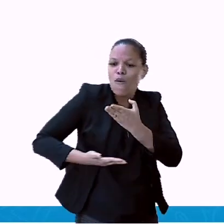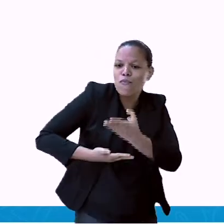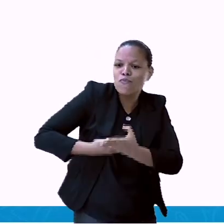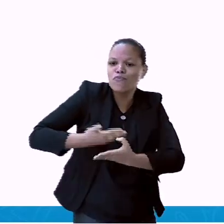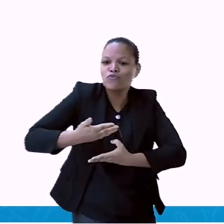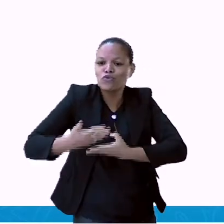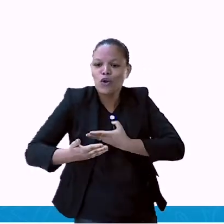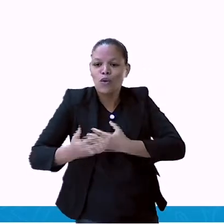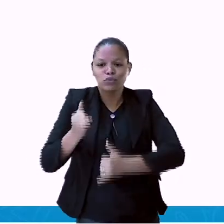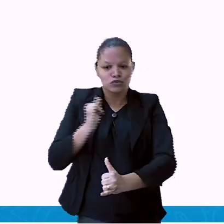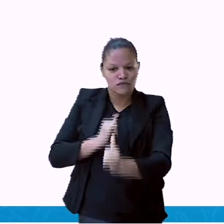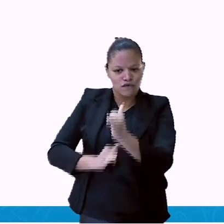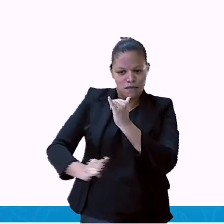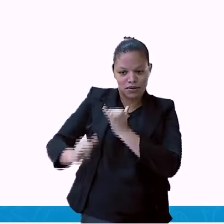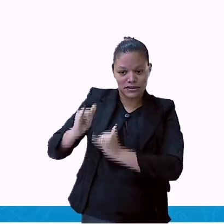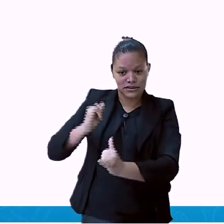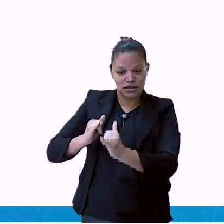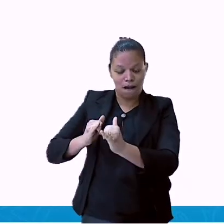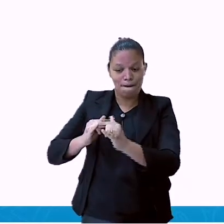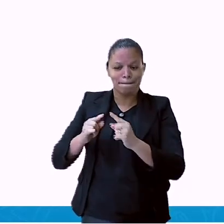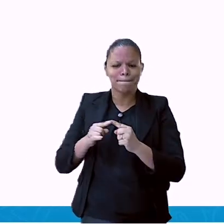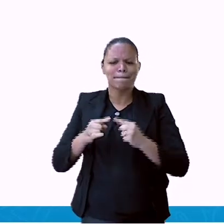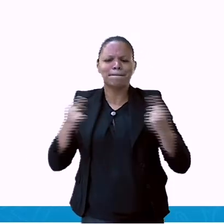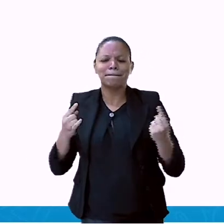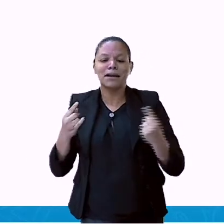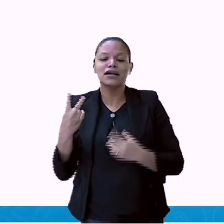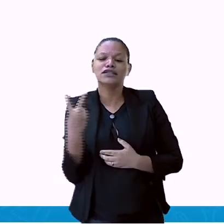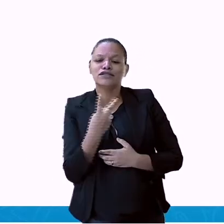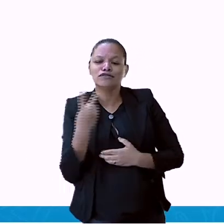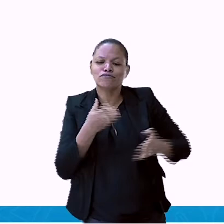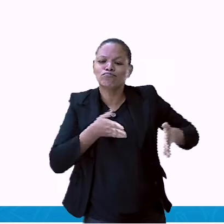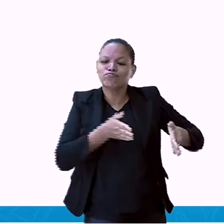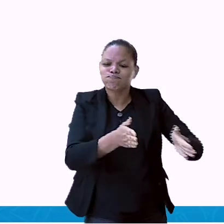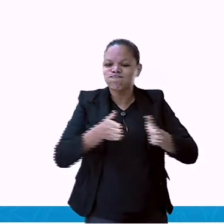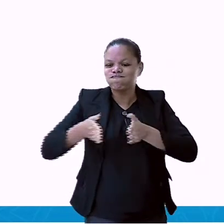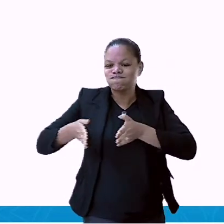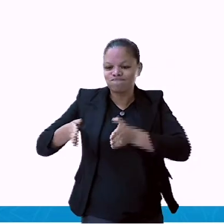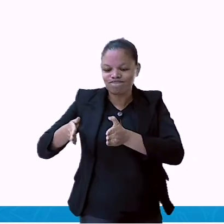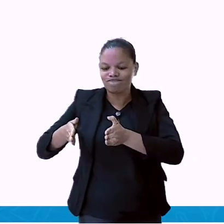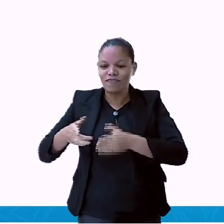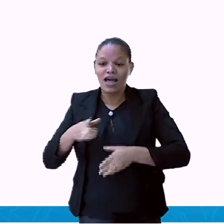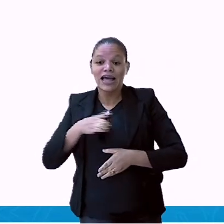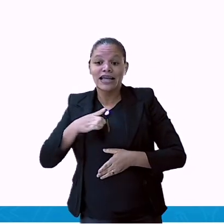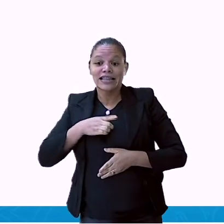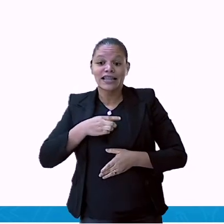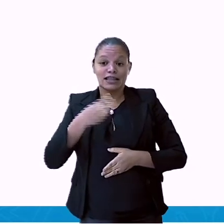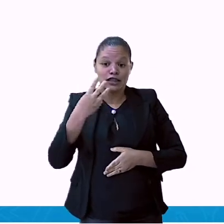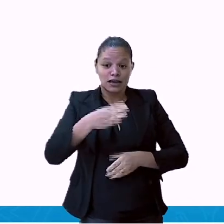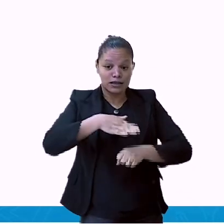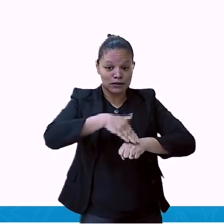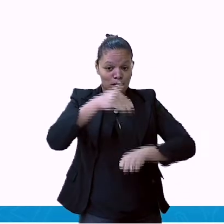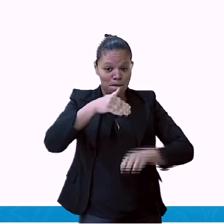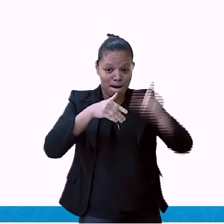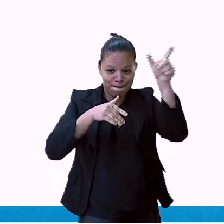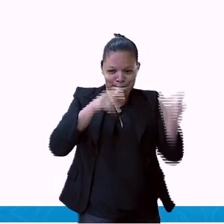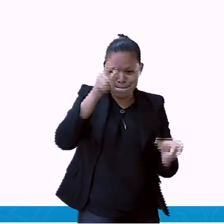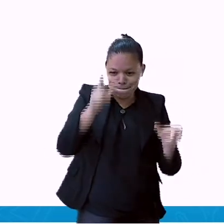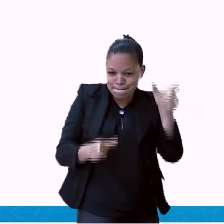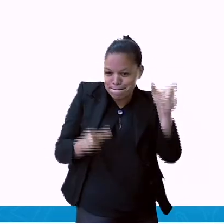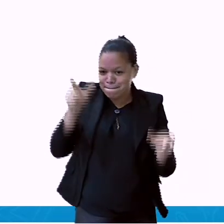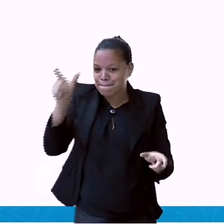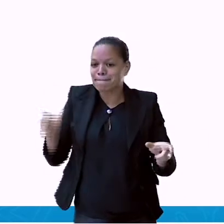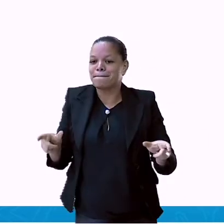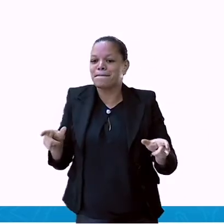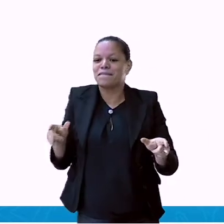teremos aí informações de três ou mais colunas com diferentes informações. E agora nós vamos,